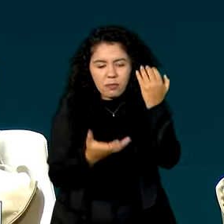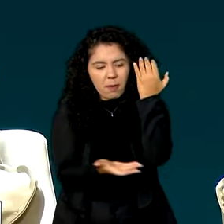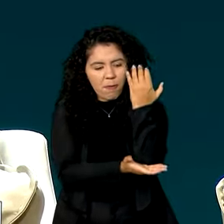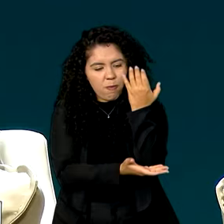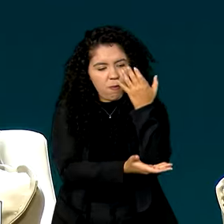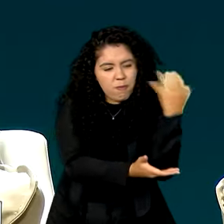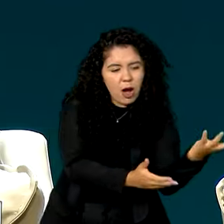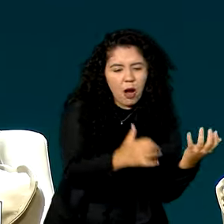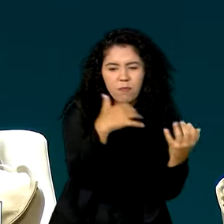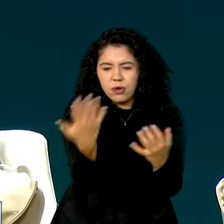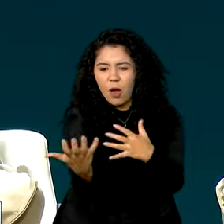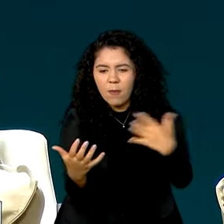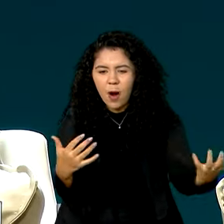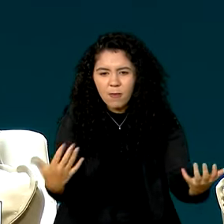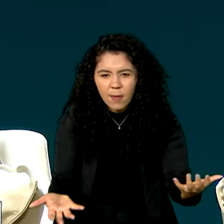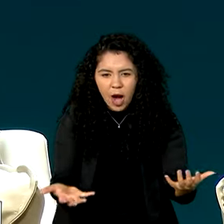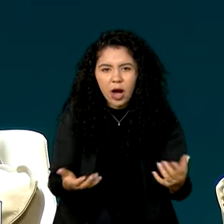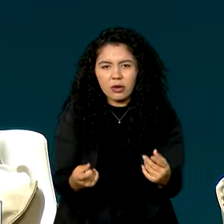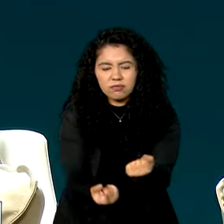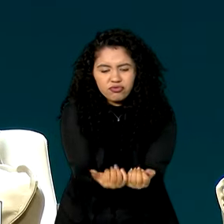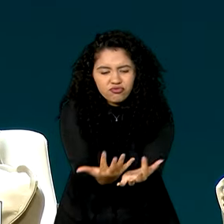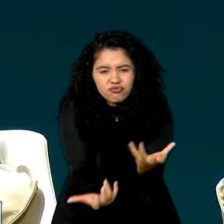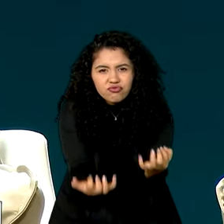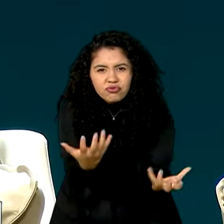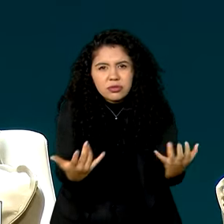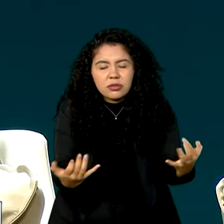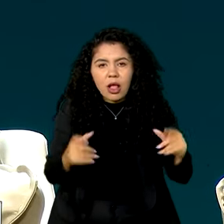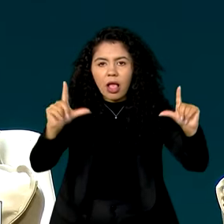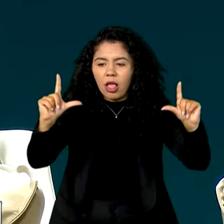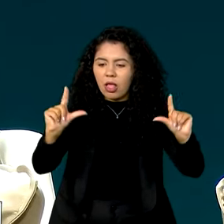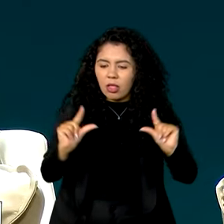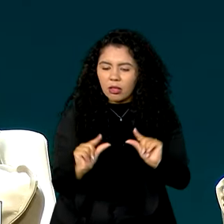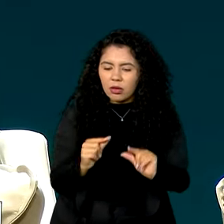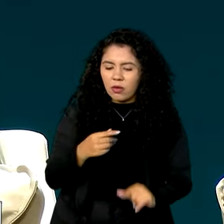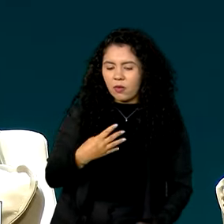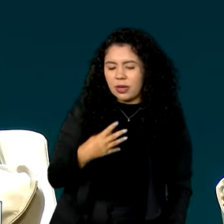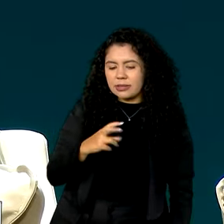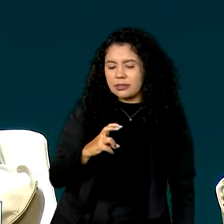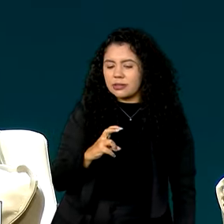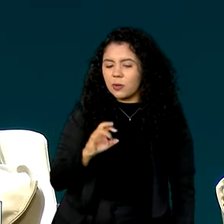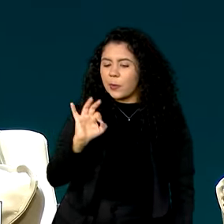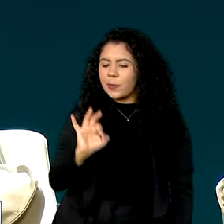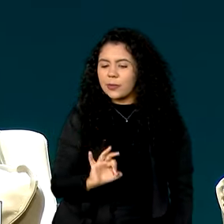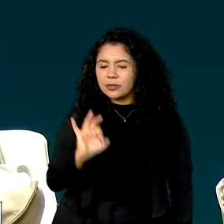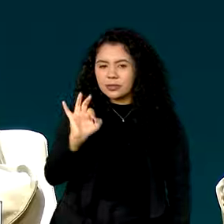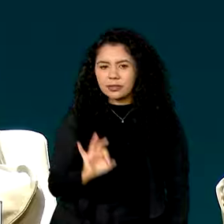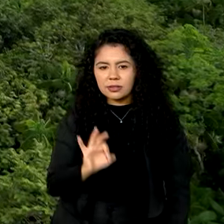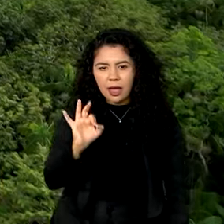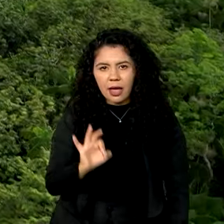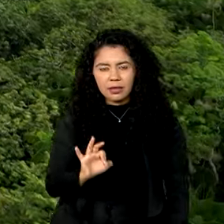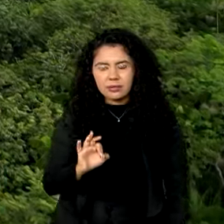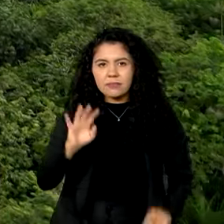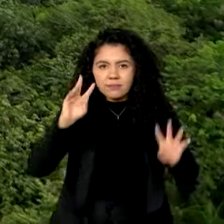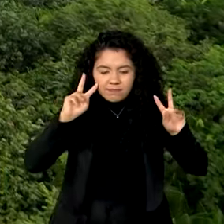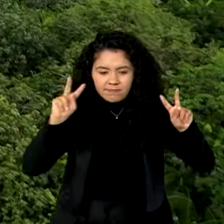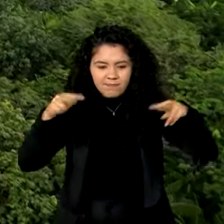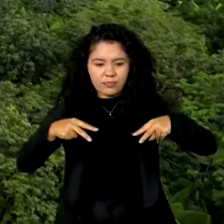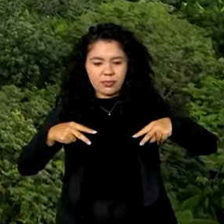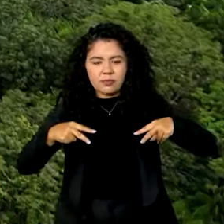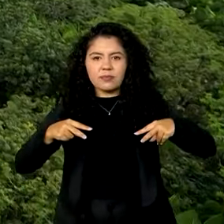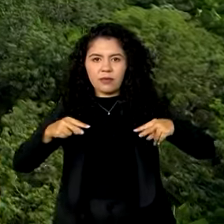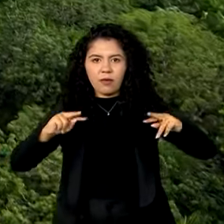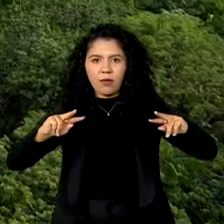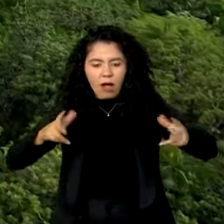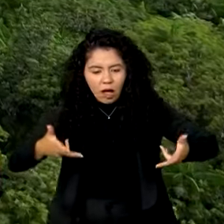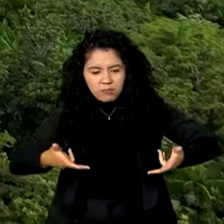queda de 45,7% não pode passar despercebido. E o